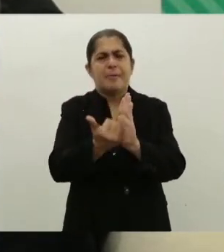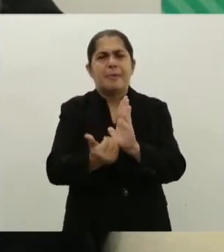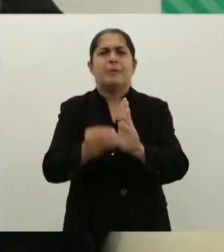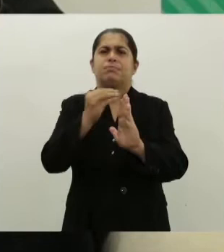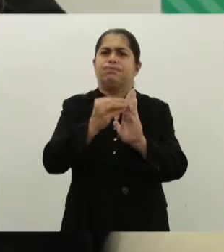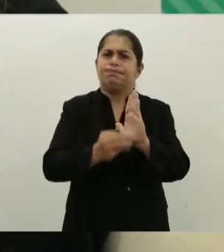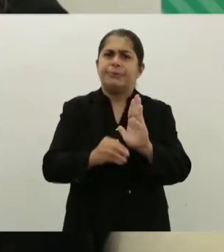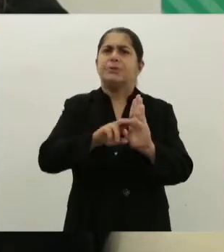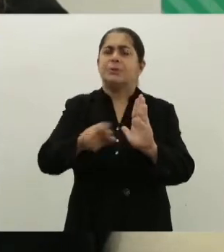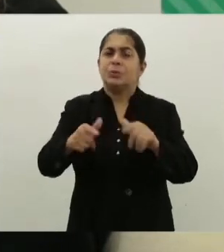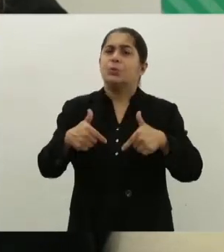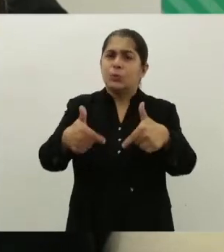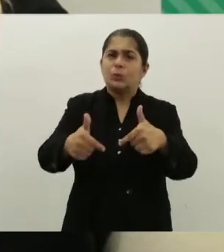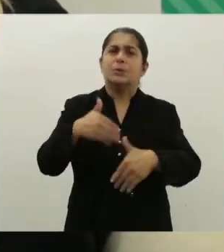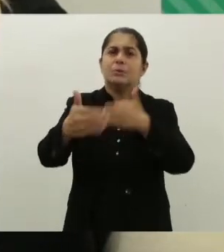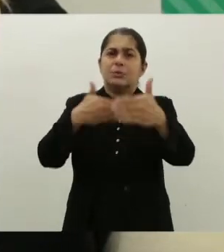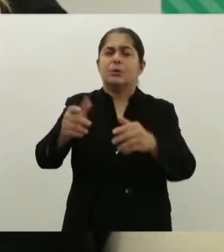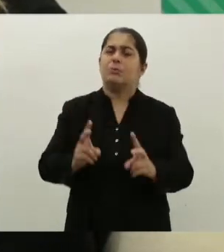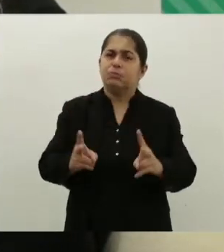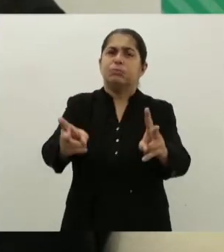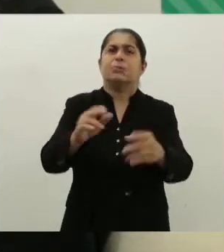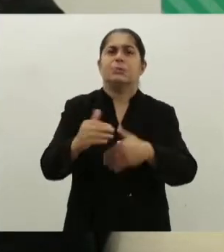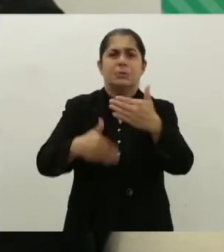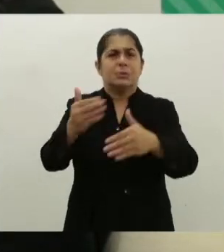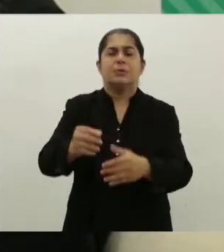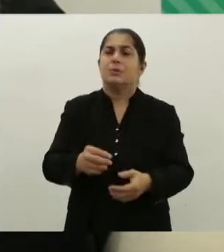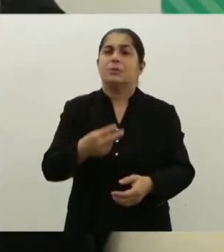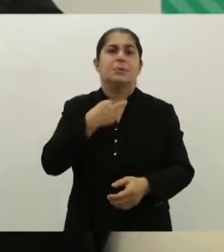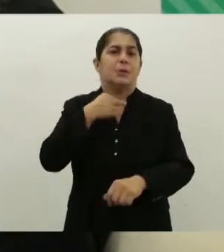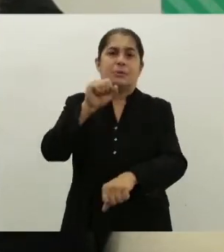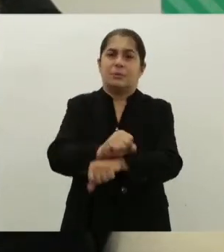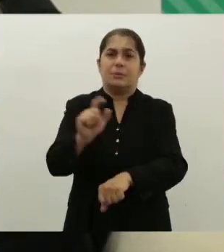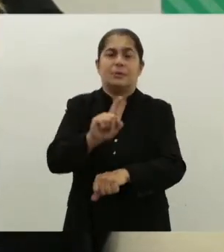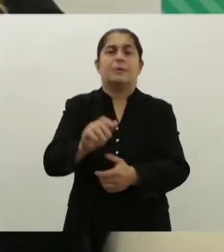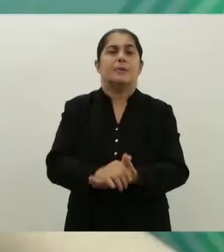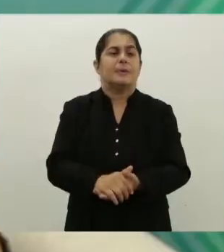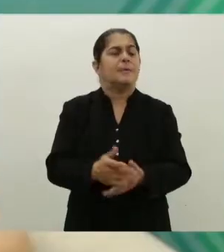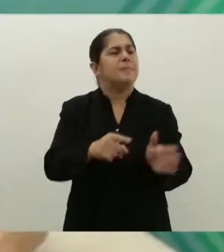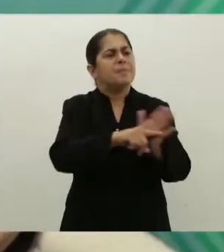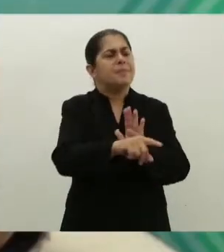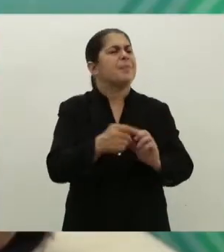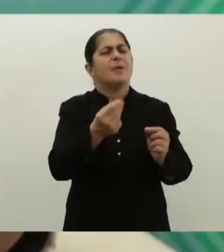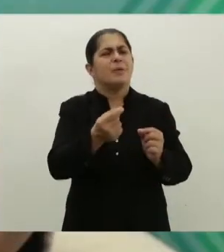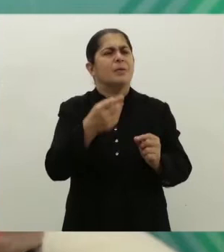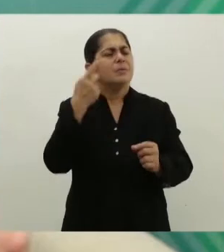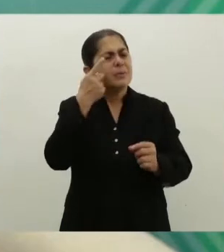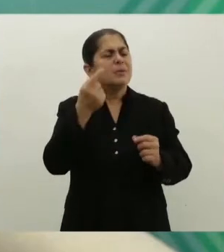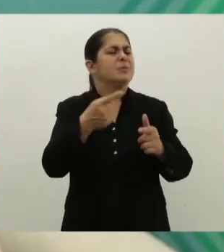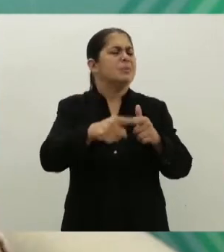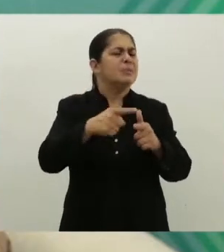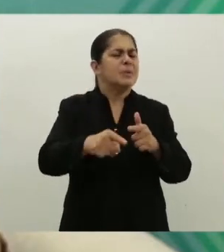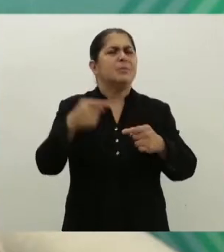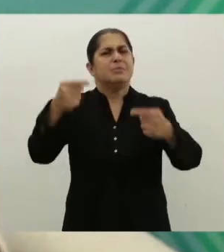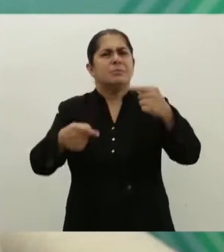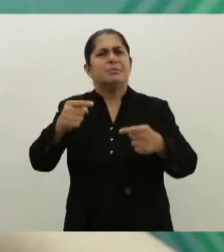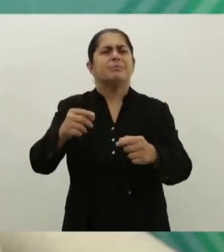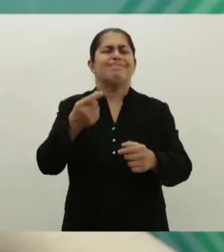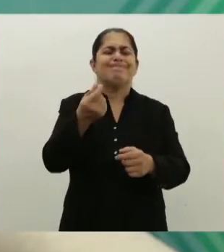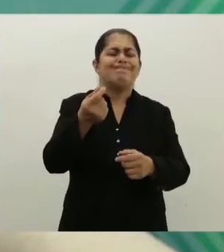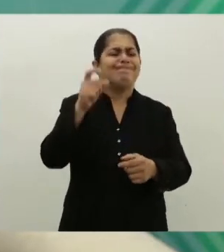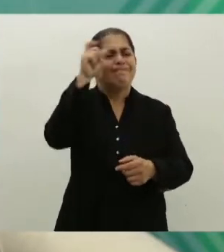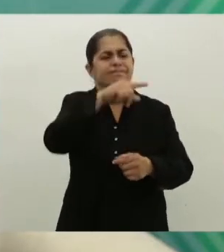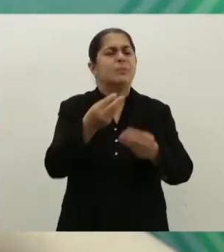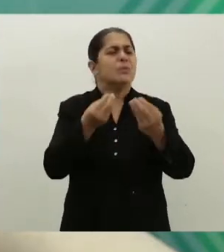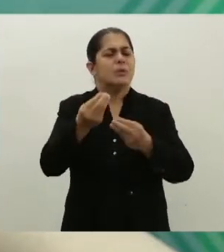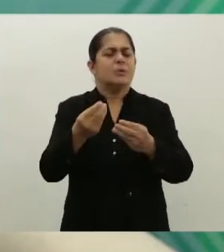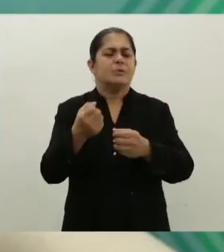implementados e essa luta é uma luta constante. Ela não pode realmente parar. Promotora, a crise econômica e política que o nosso